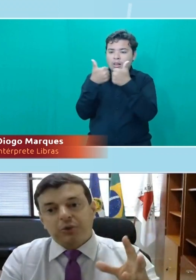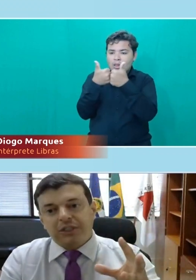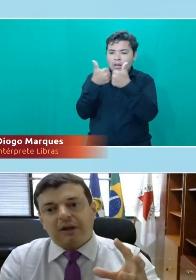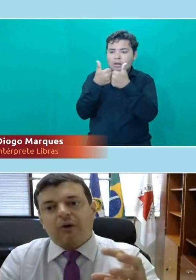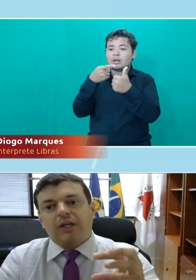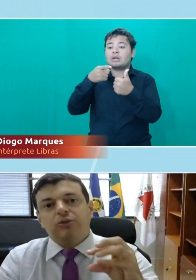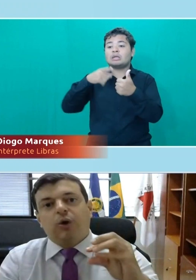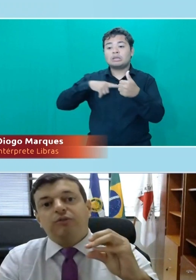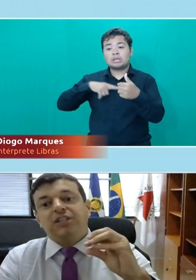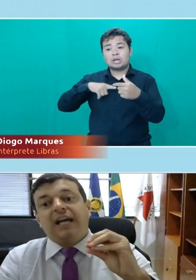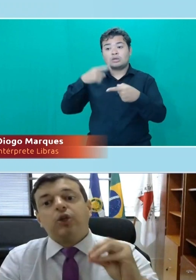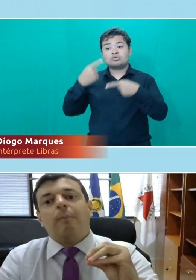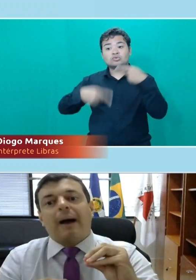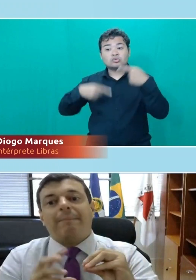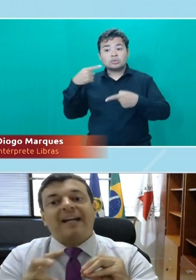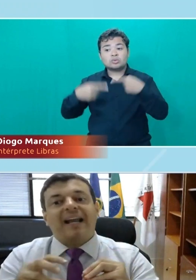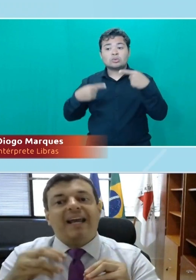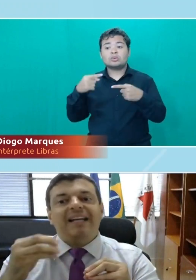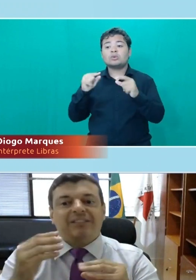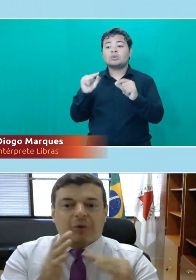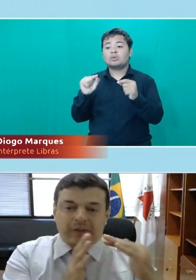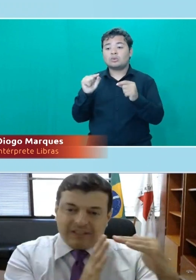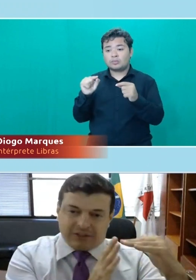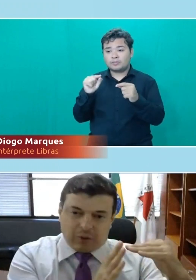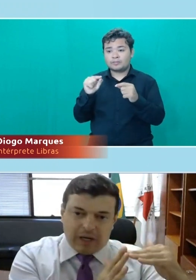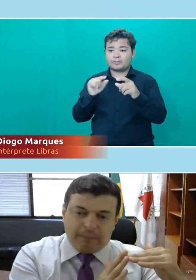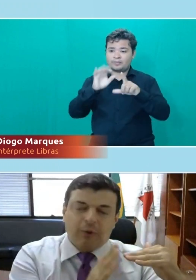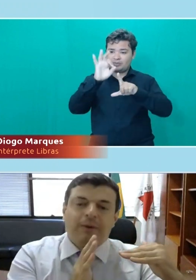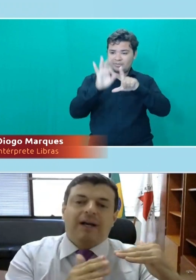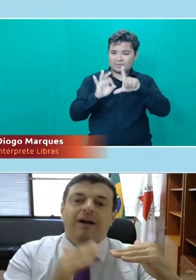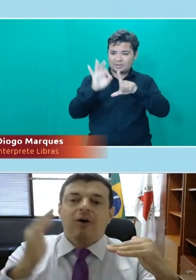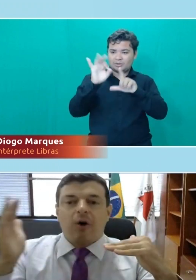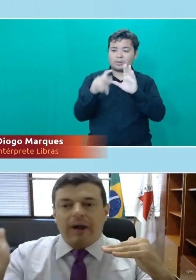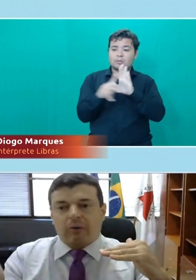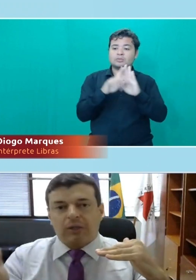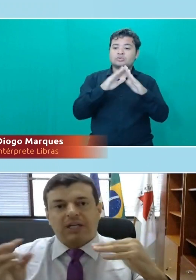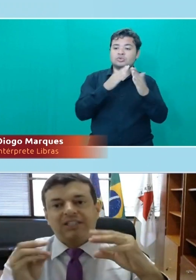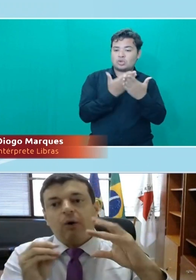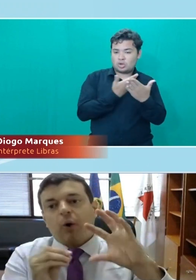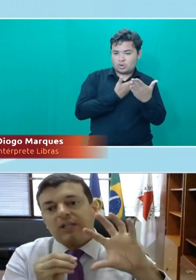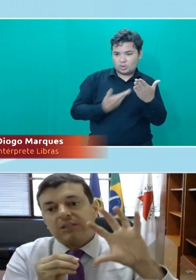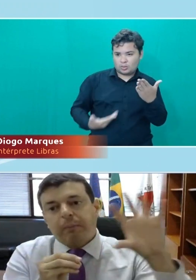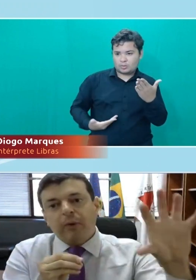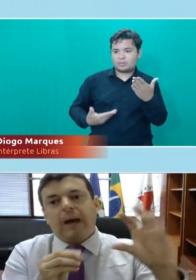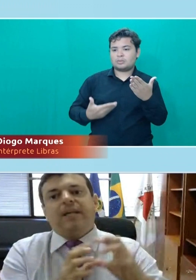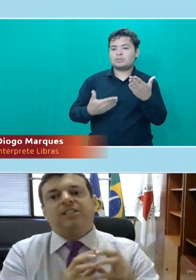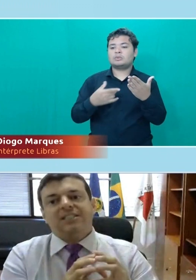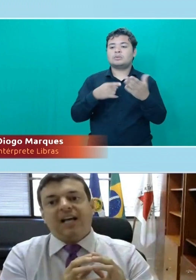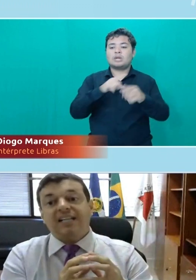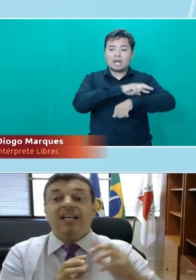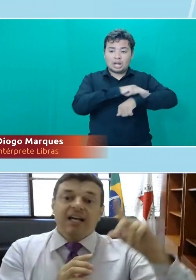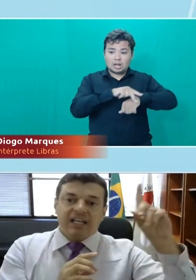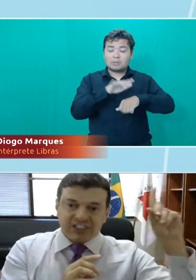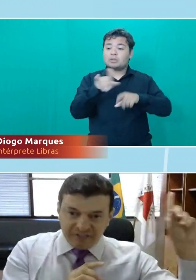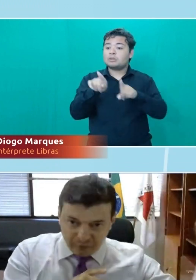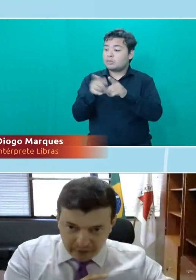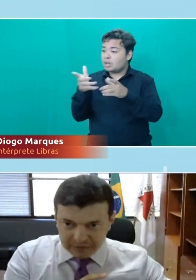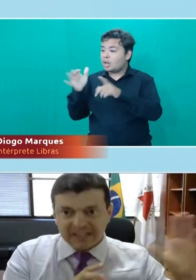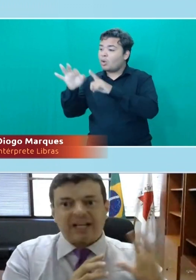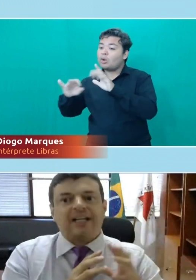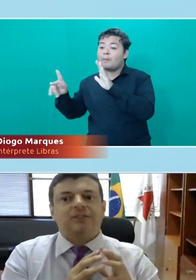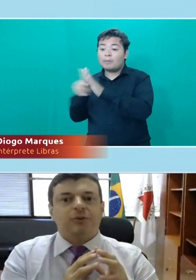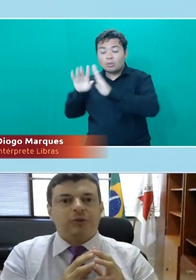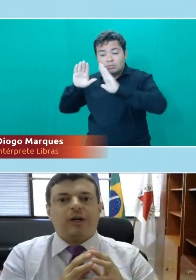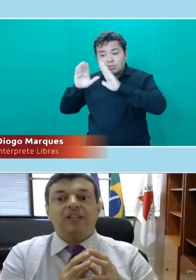está discutindo agora de novo de retomar para além das cotas de escola pública com recorte racial, cotas puramente raciais que já